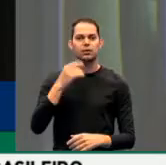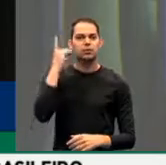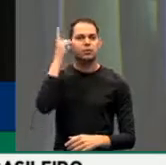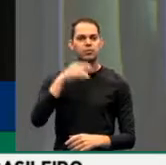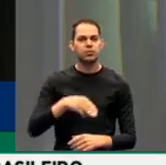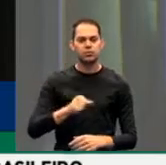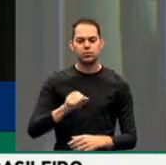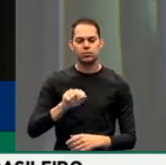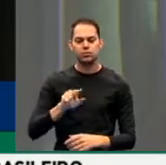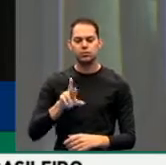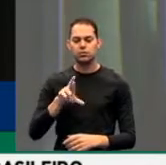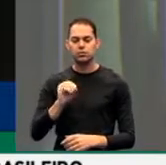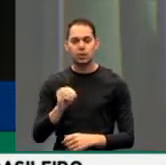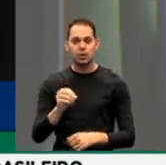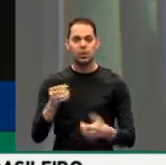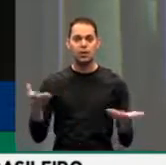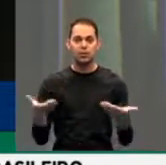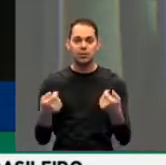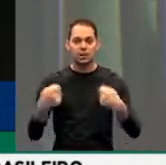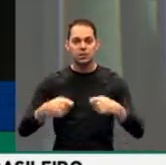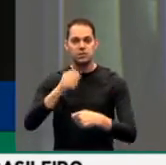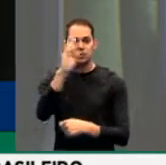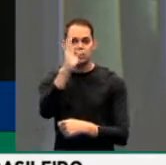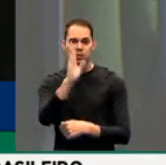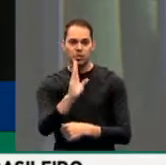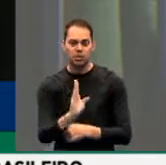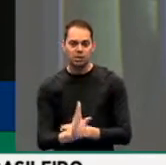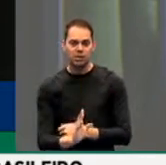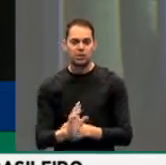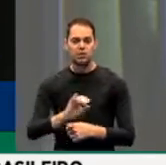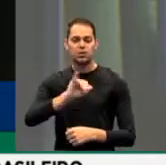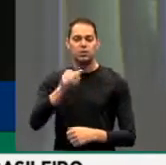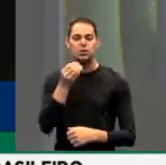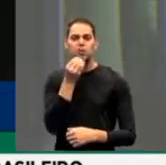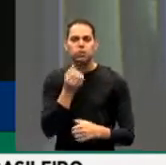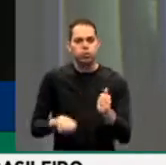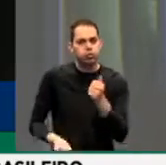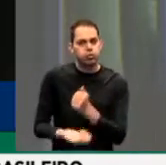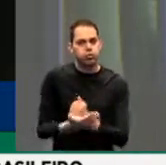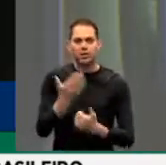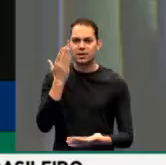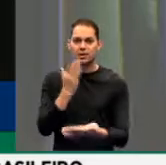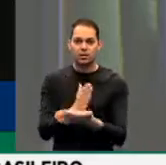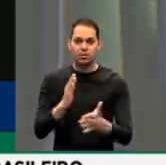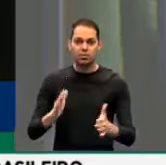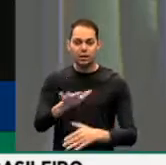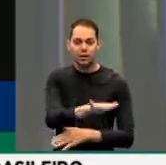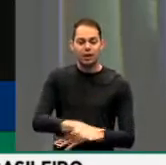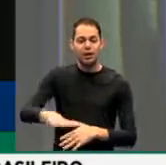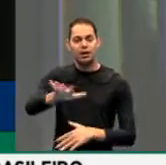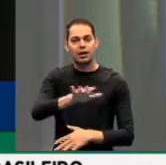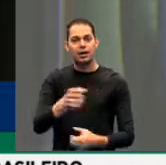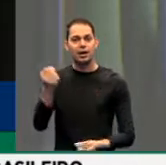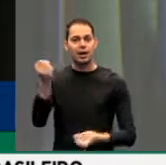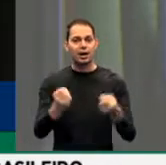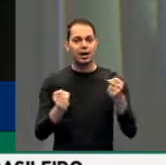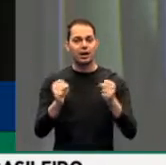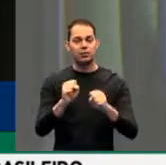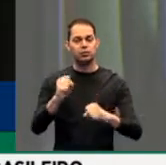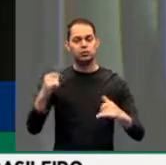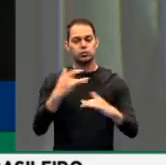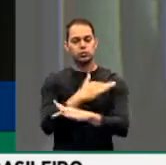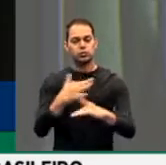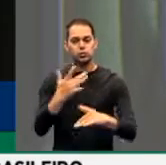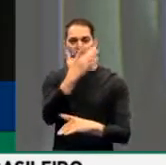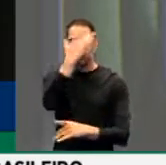passou da hora de esse Brasil acabar com a possibilidade de corrupção nessa questão de trânsito. Não dá mais para a